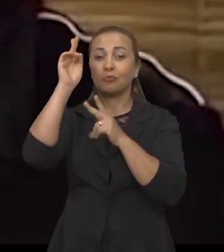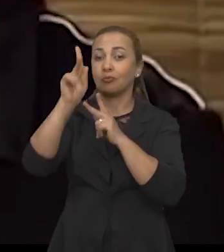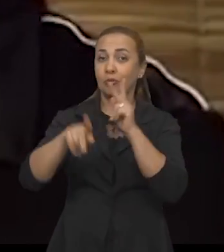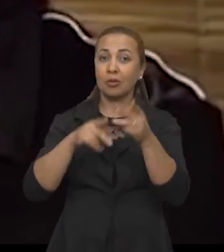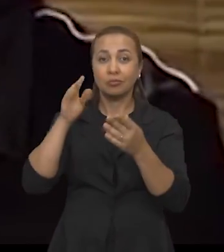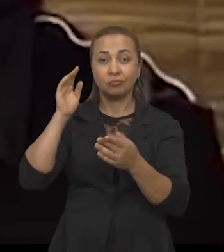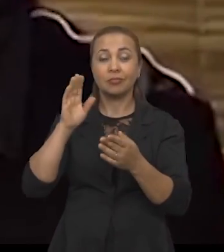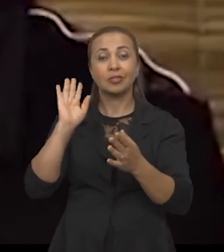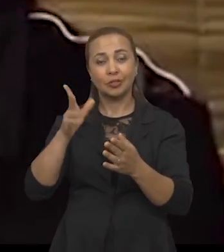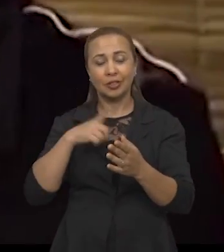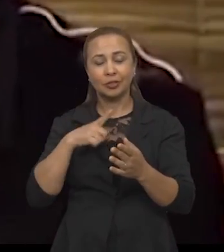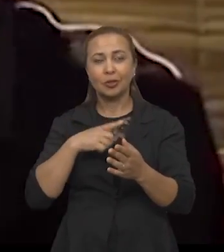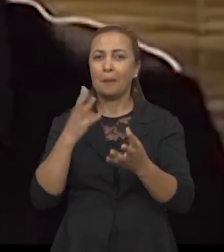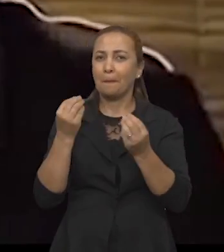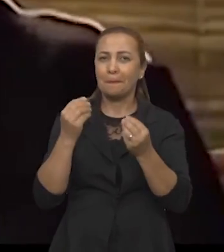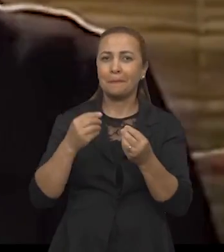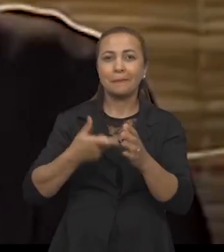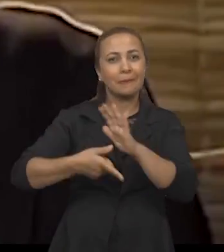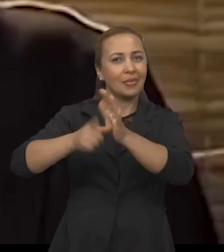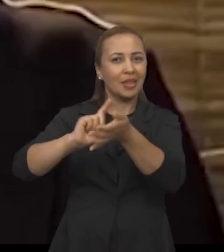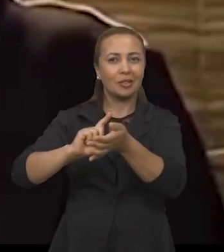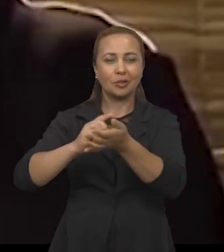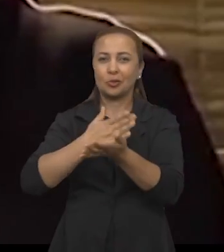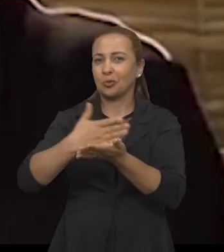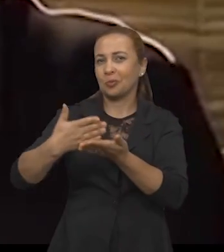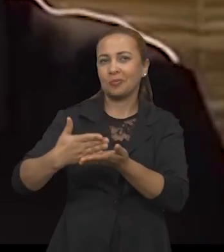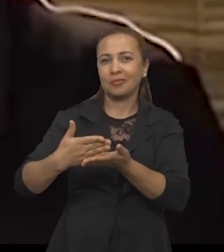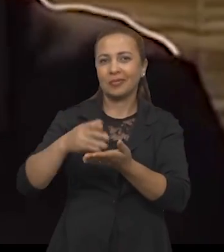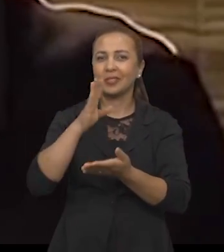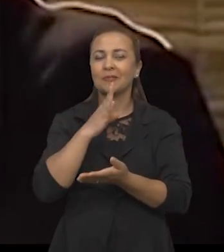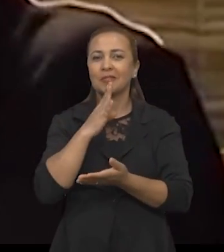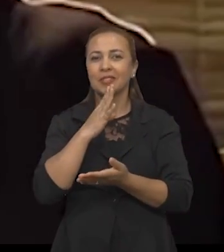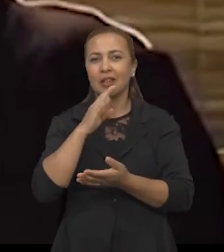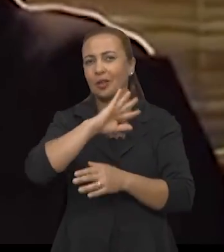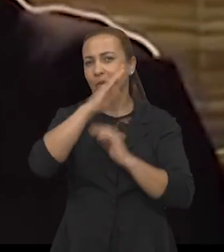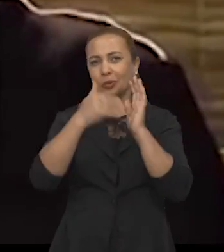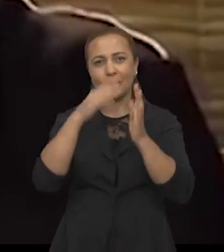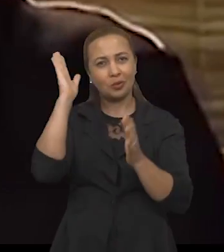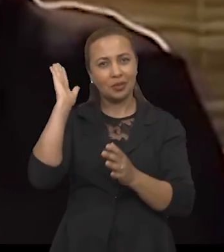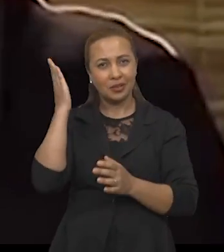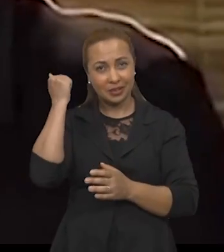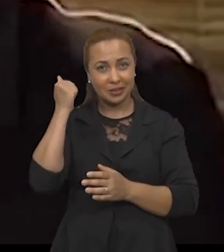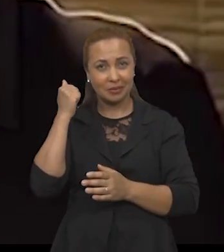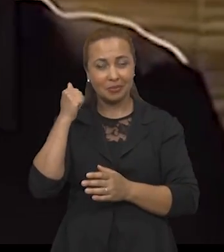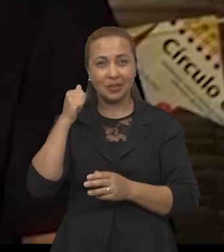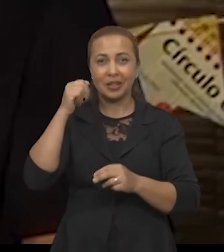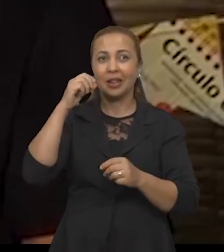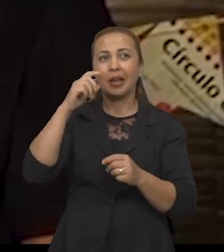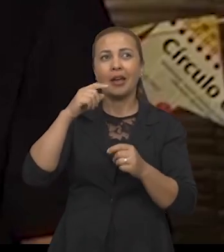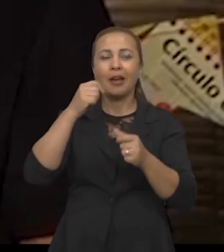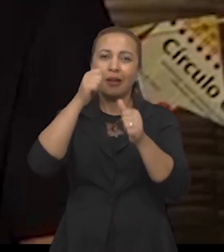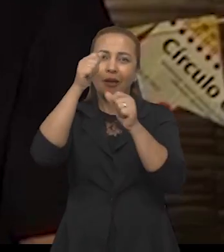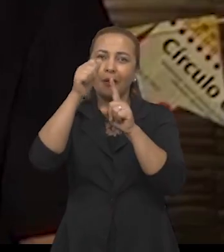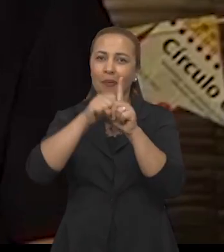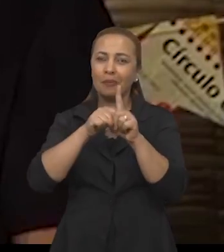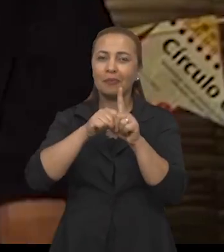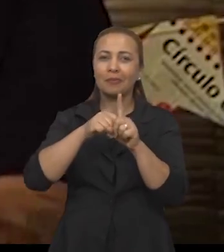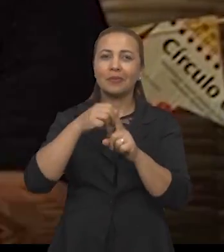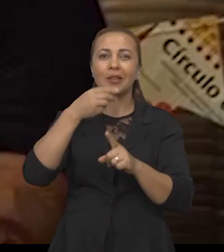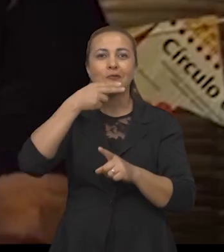muitas coisas antes dessas coisas serem oficializadas. Todo mundo sabe que em março, o pessoal chama de São José, né?